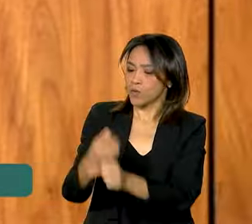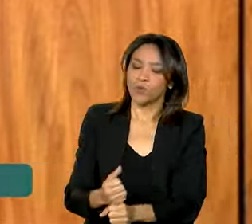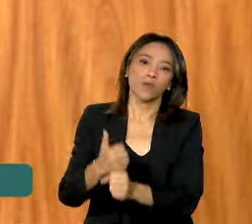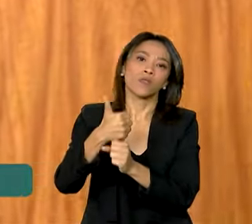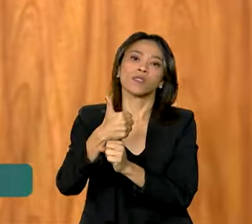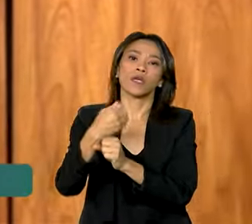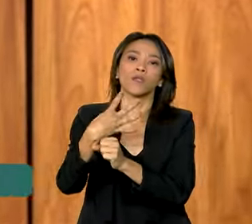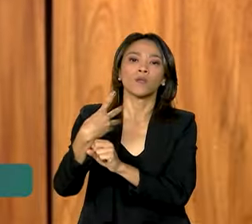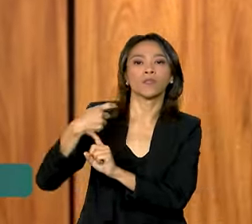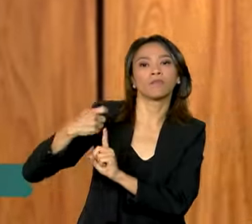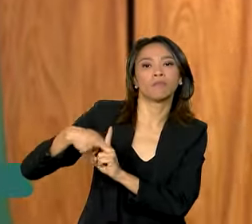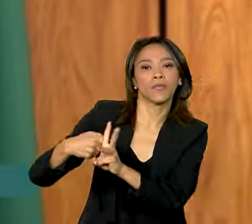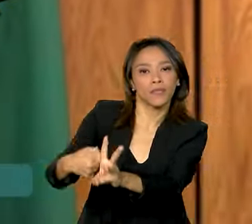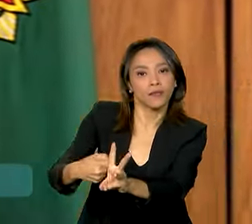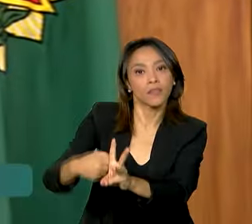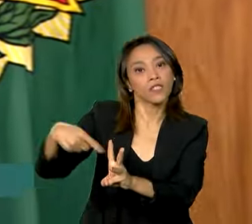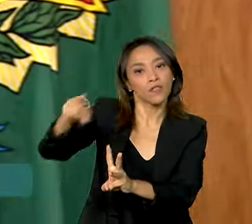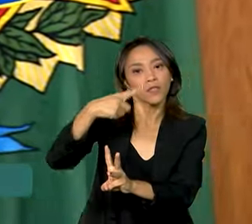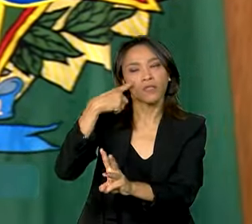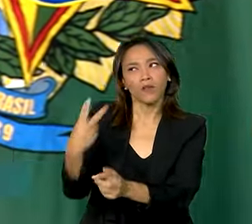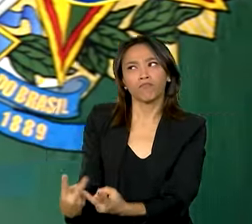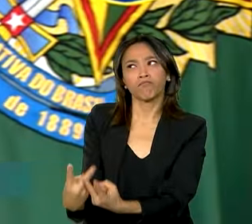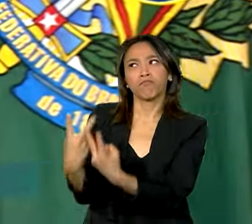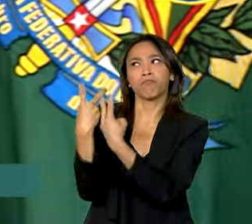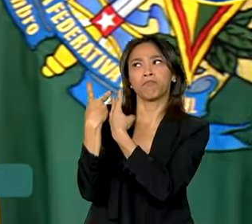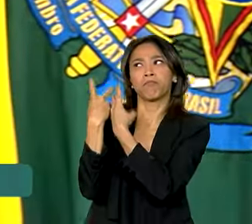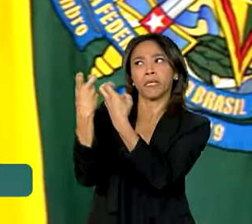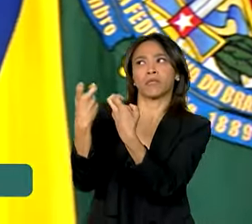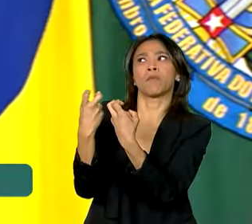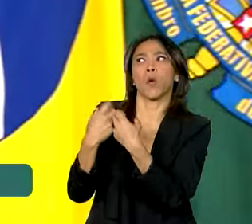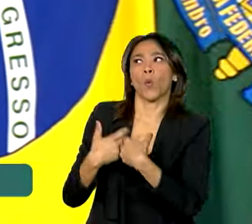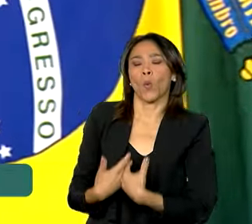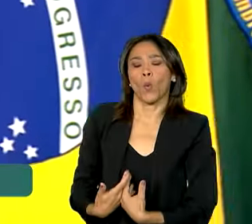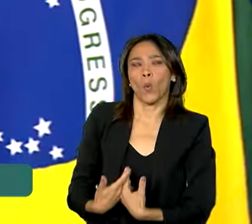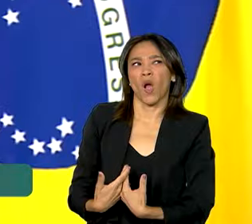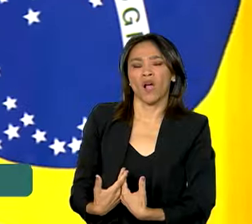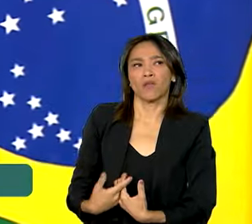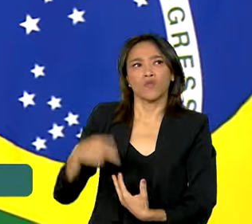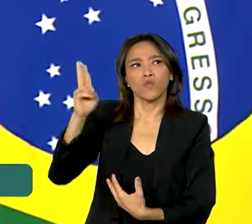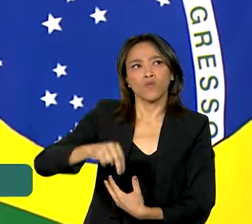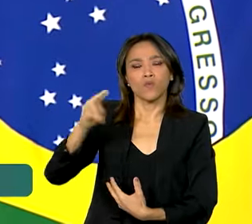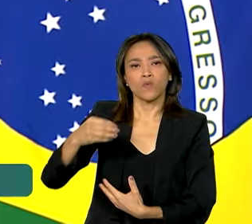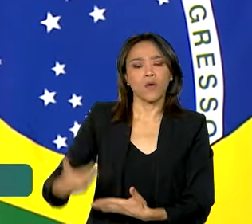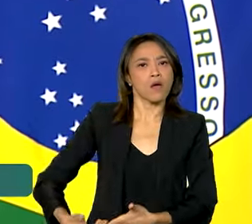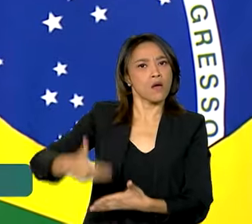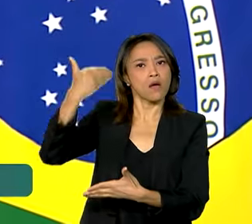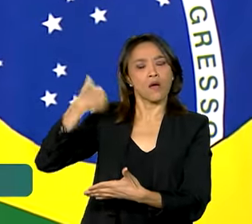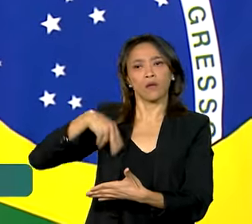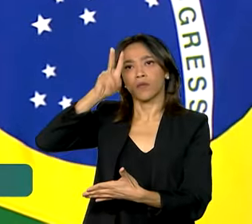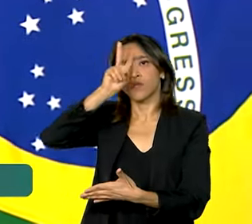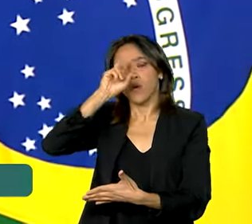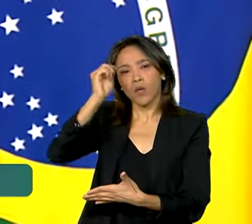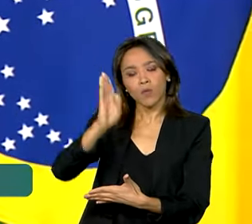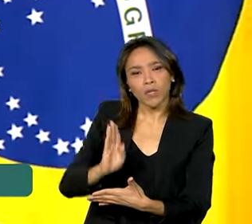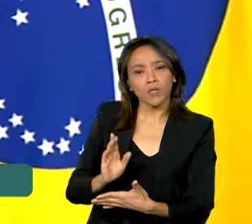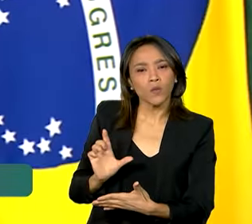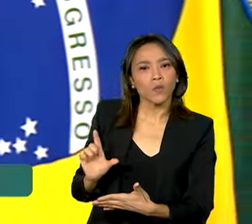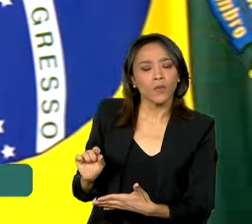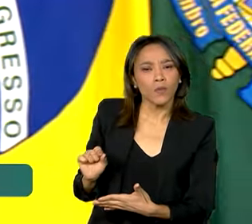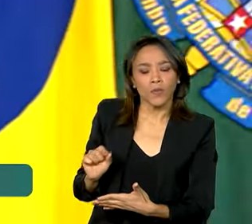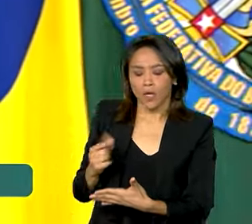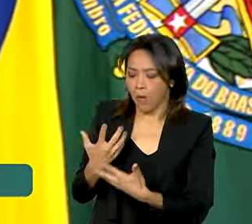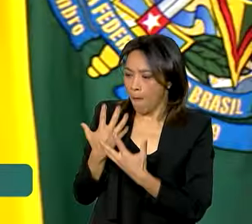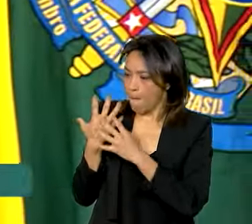meses e vocês vão constatar de que nunca antes na história do Brasil houve uma